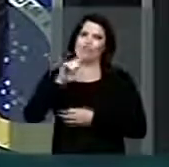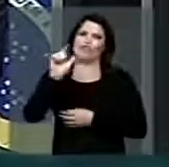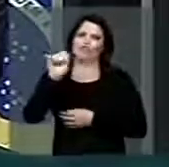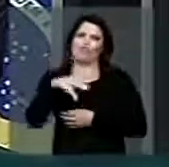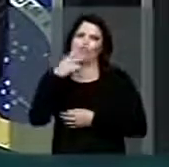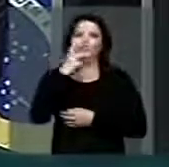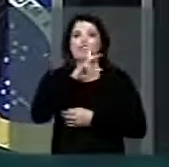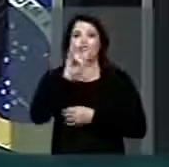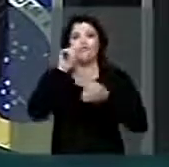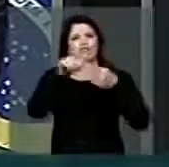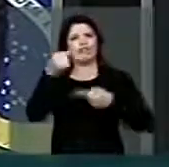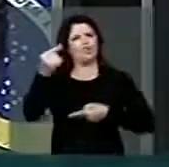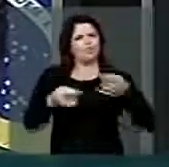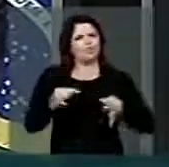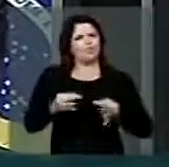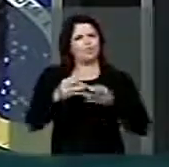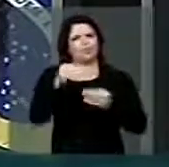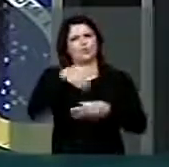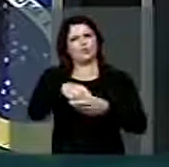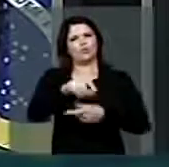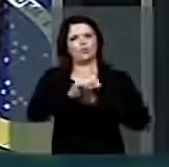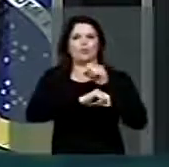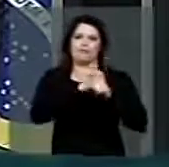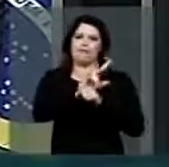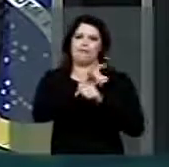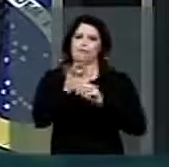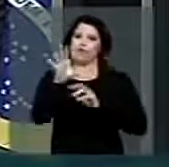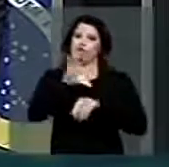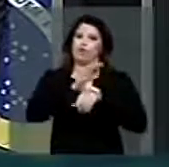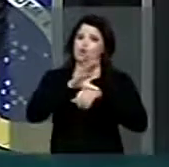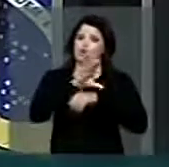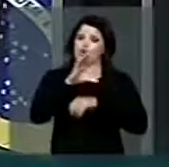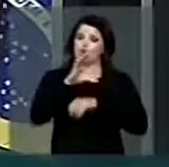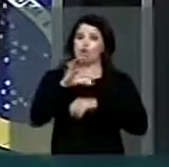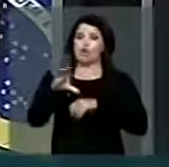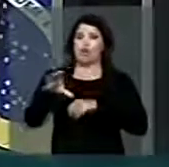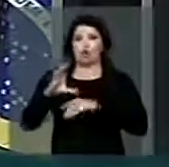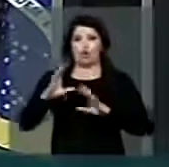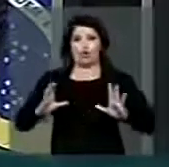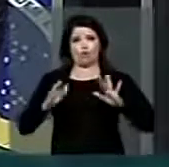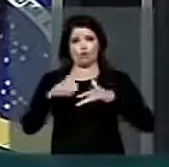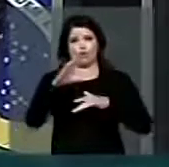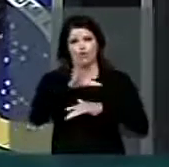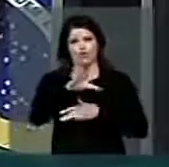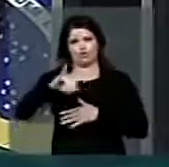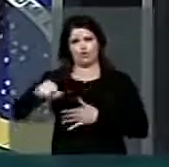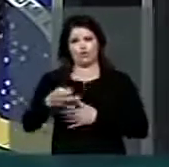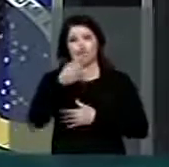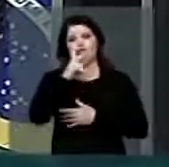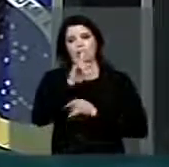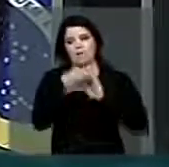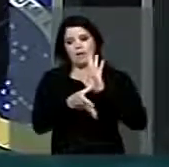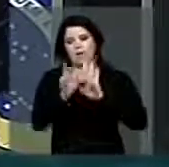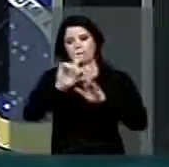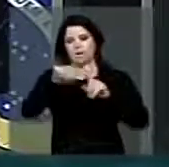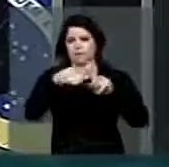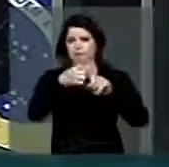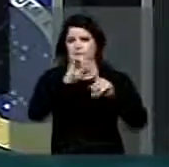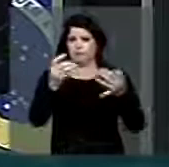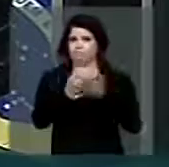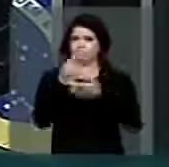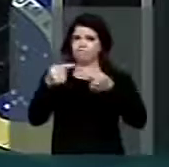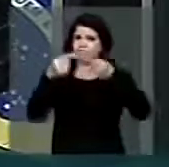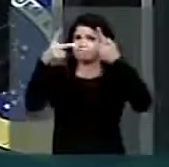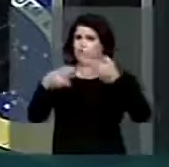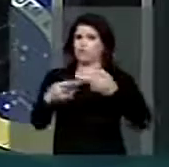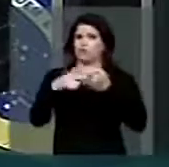que foi objeto de debate amplo na Comissão de Constituição e Justiça, acrescenta irmão, para ser coerente com o que